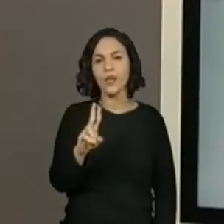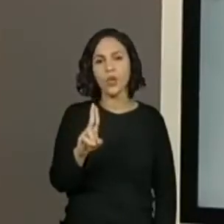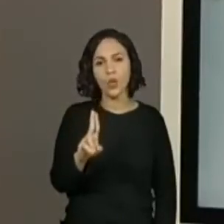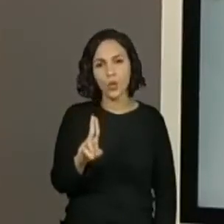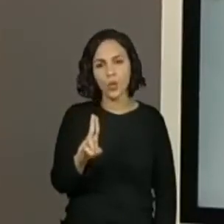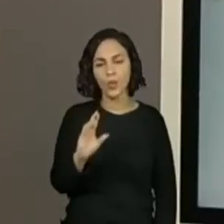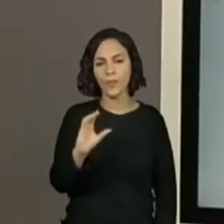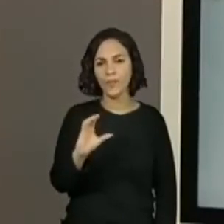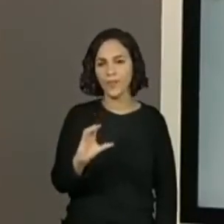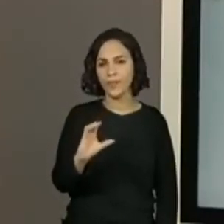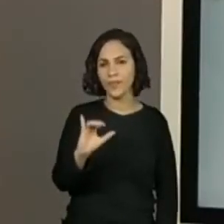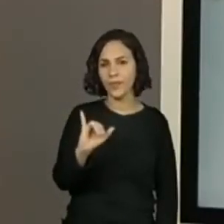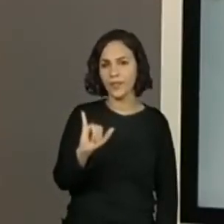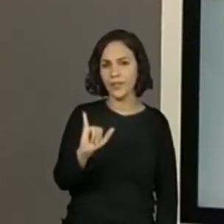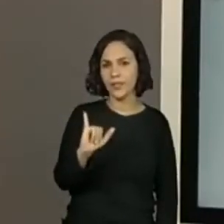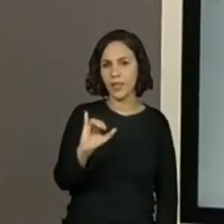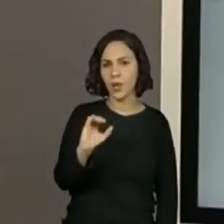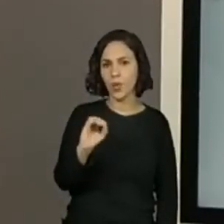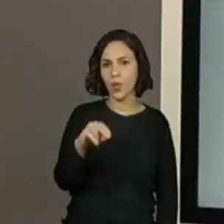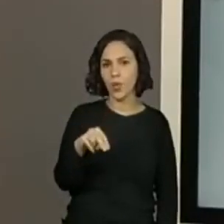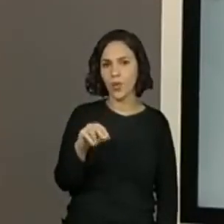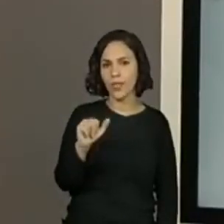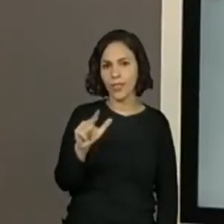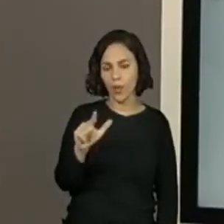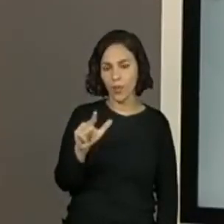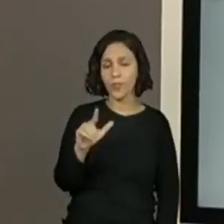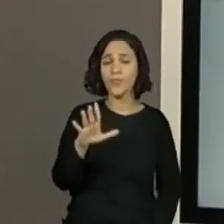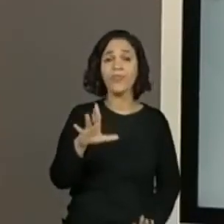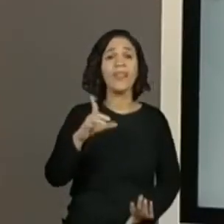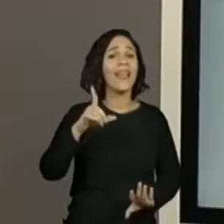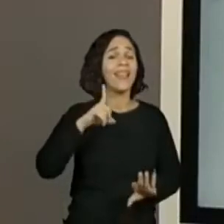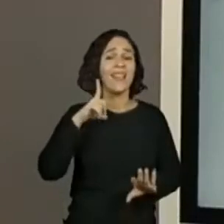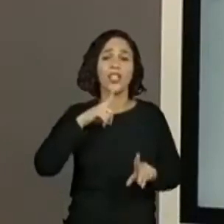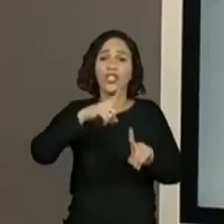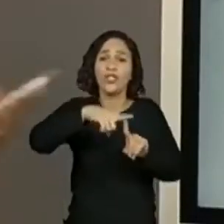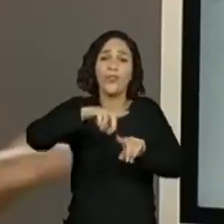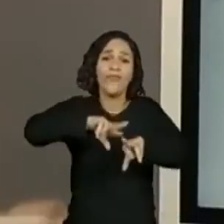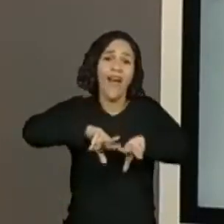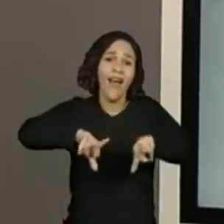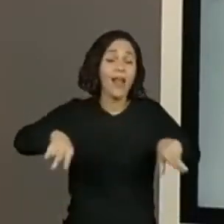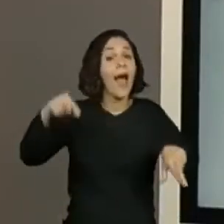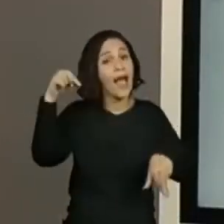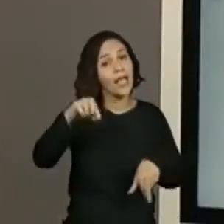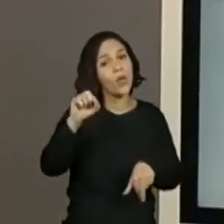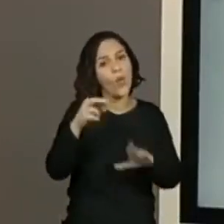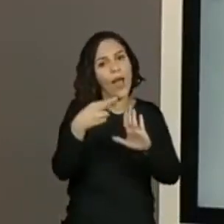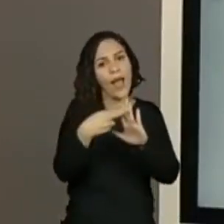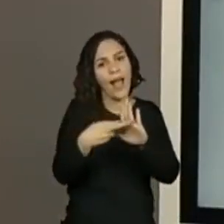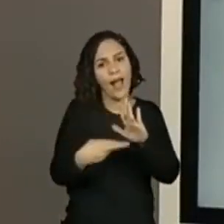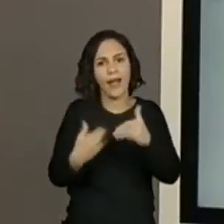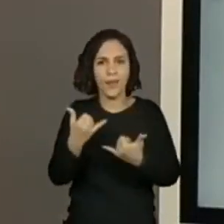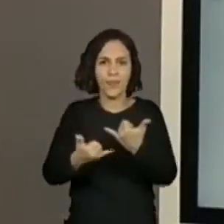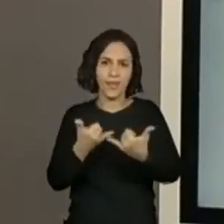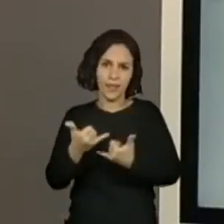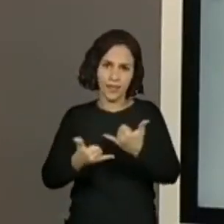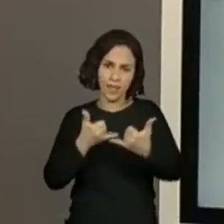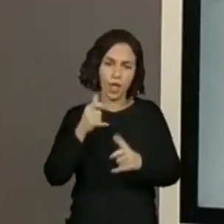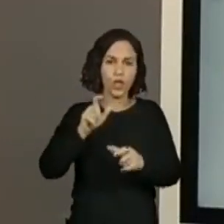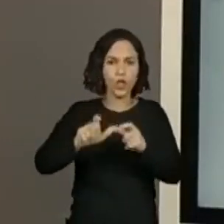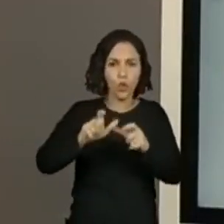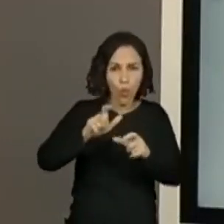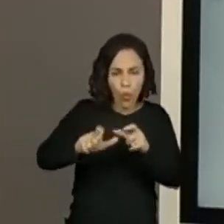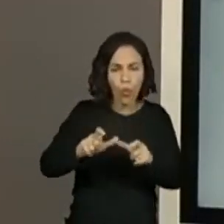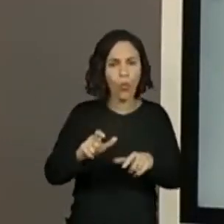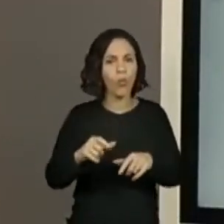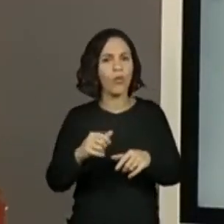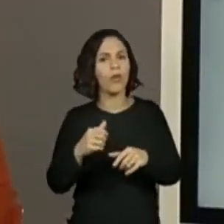instrucional é dividido em vários tipos de texto instrucional. O que a gente está trabalhando aqui é regras de jogo. Mas é um texto instrucional,